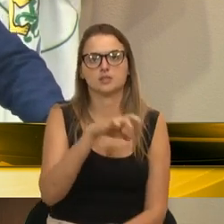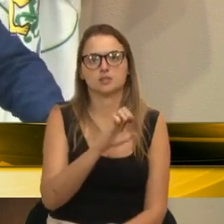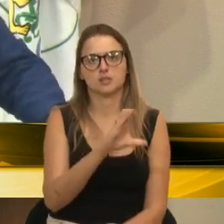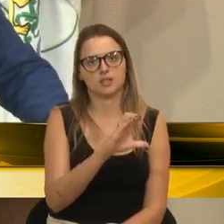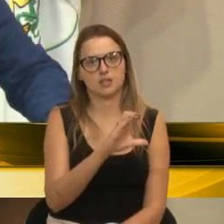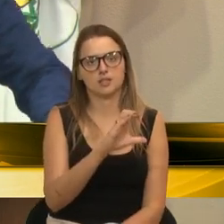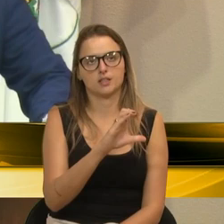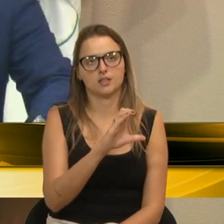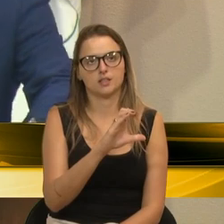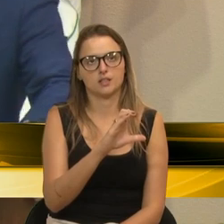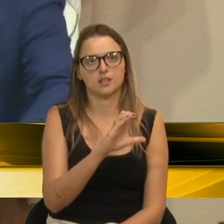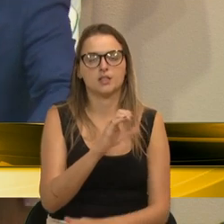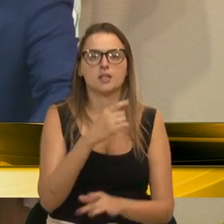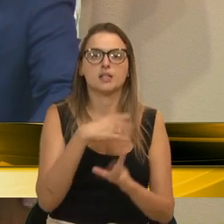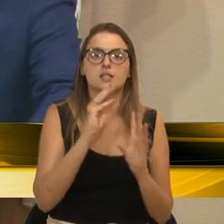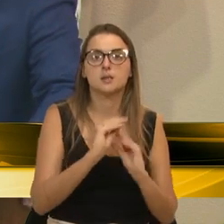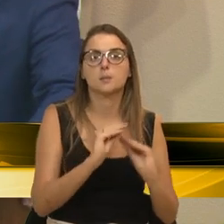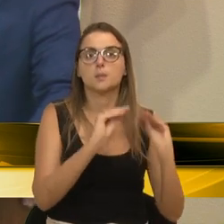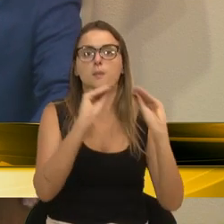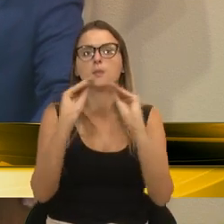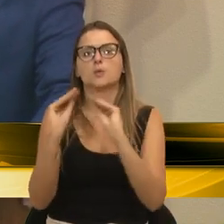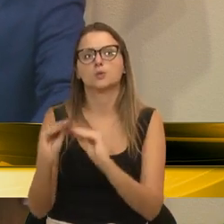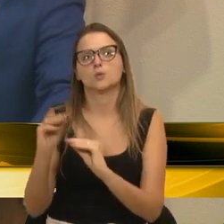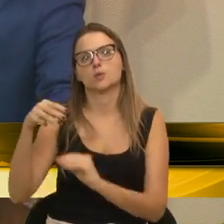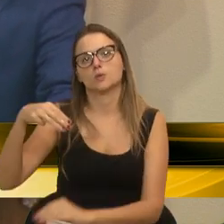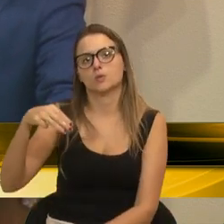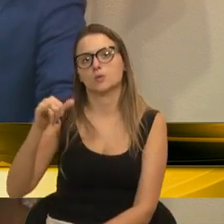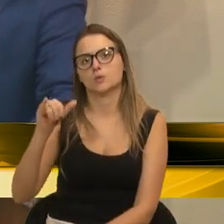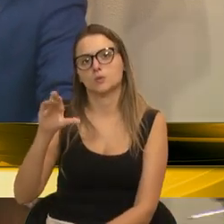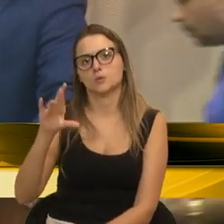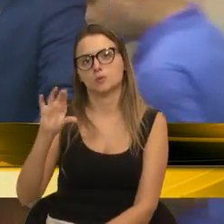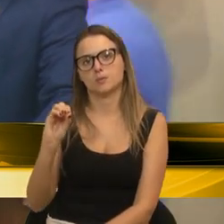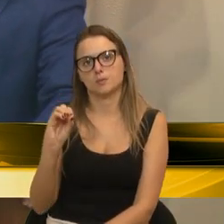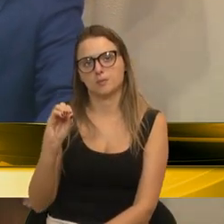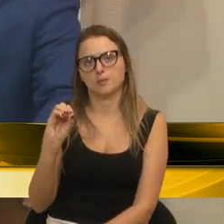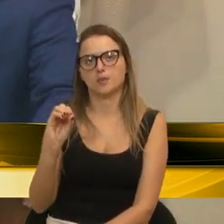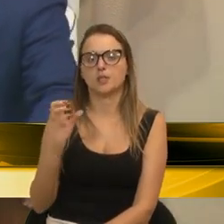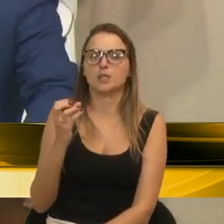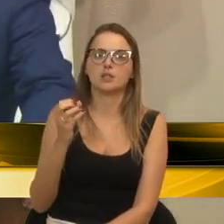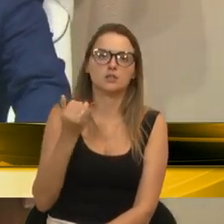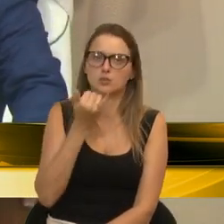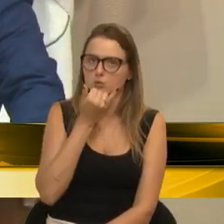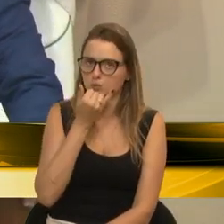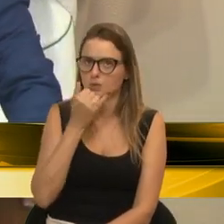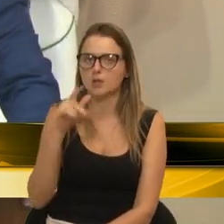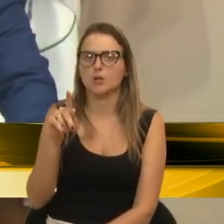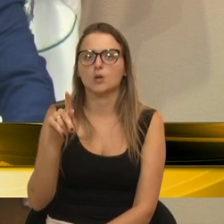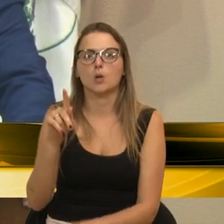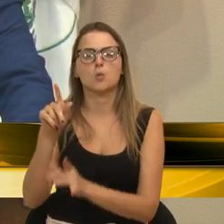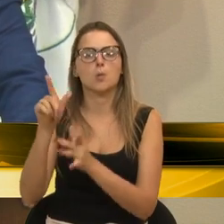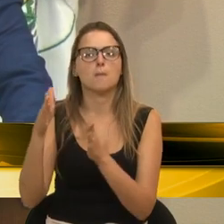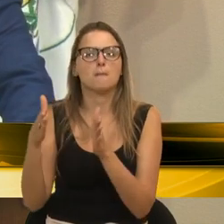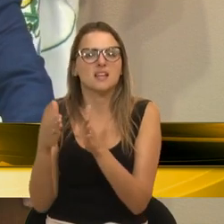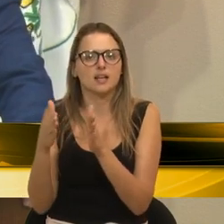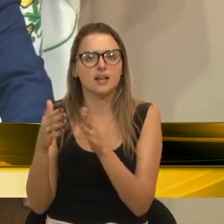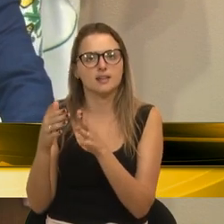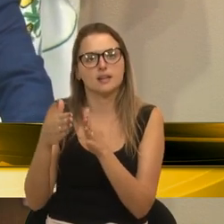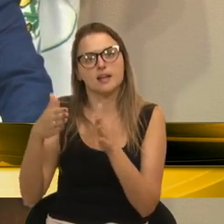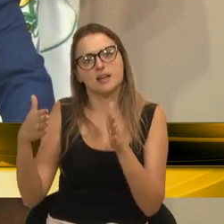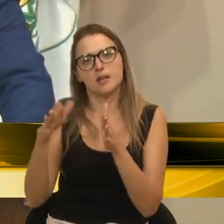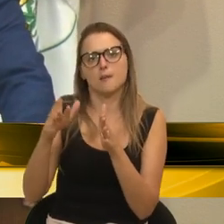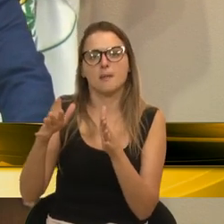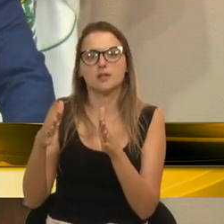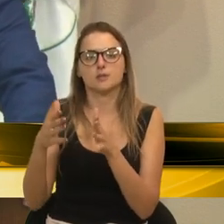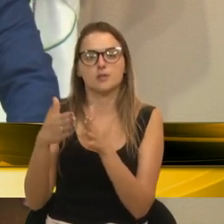saíram do INEC como pequenas e médias empresas. 70% delas.